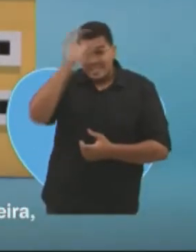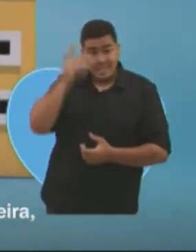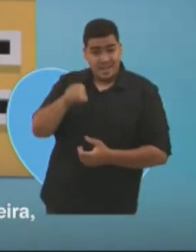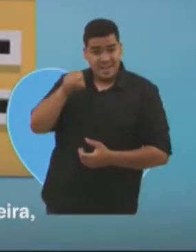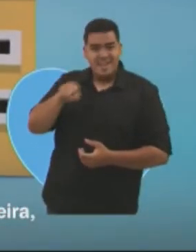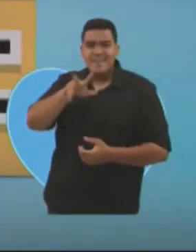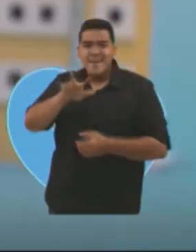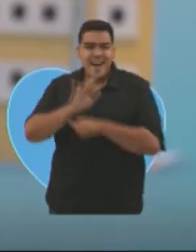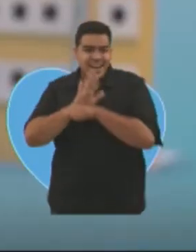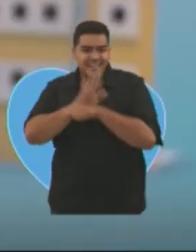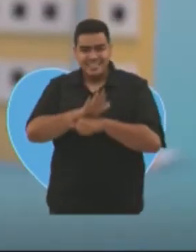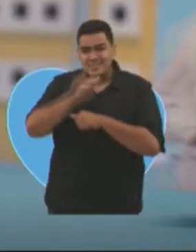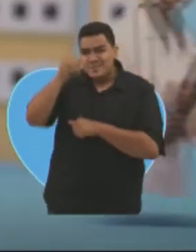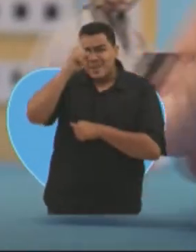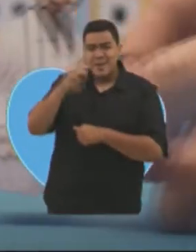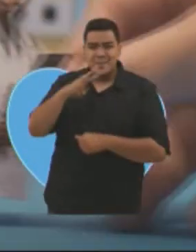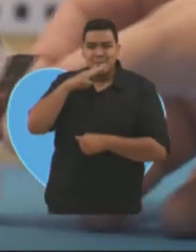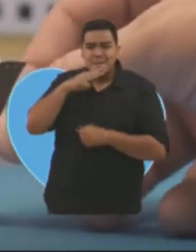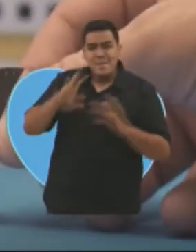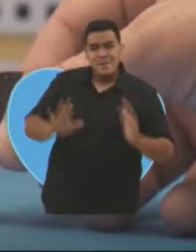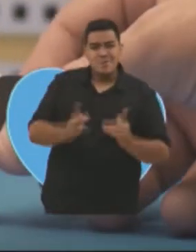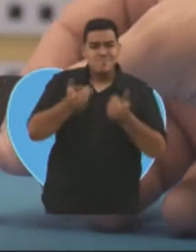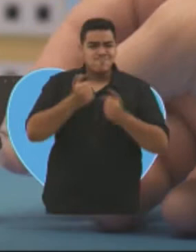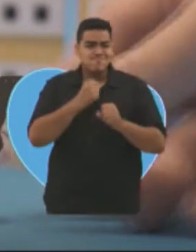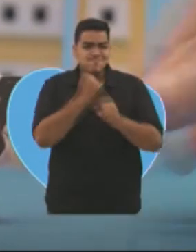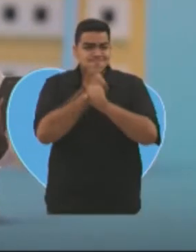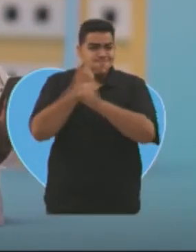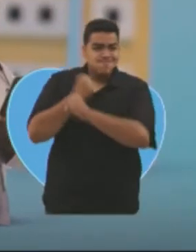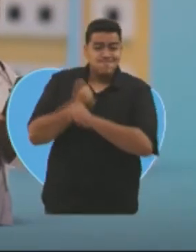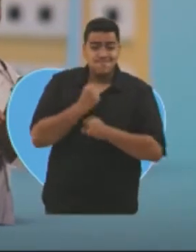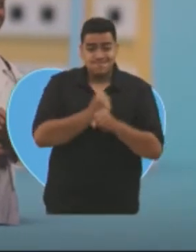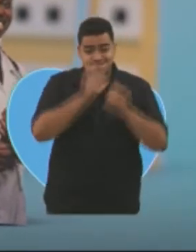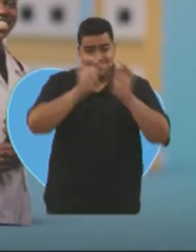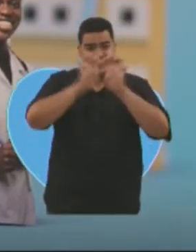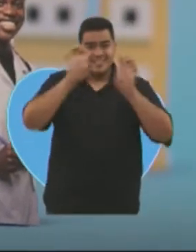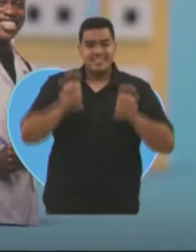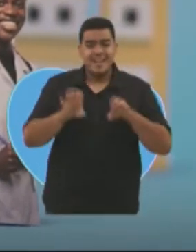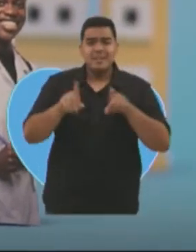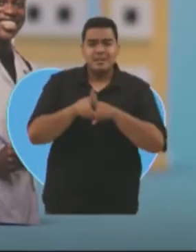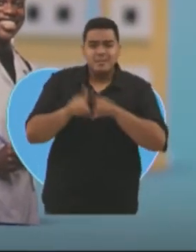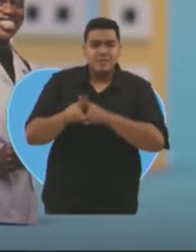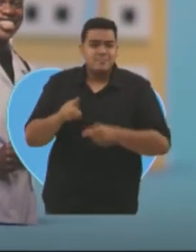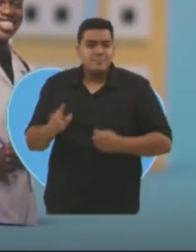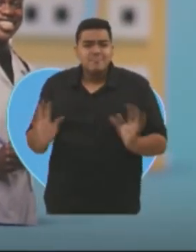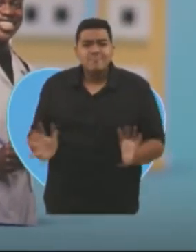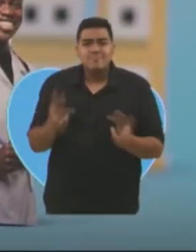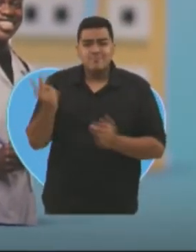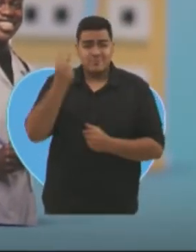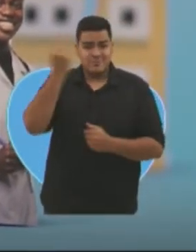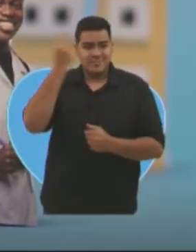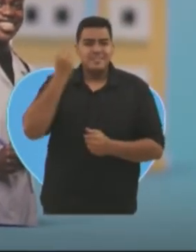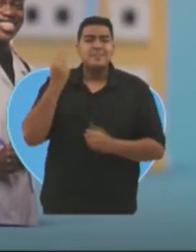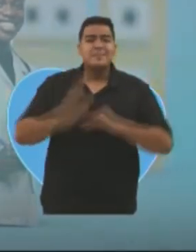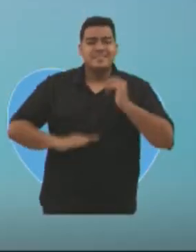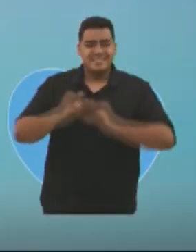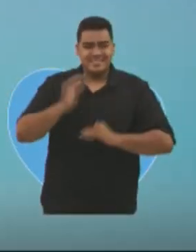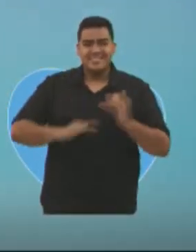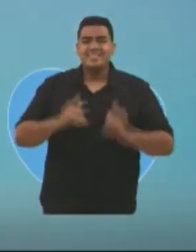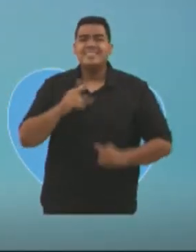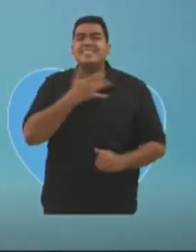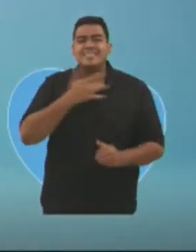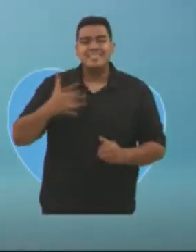trauminha de Mangabeira. Melhorando a estrutura física do hospital, as condições de trabalho e valorizando os profissionais de saúde.